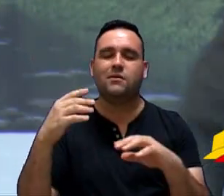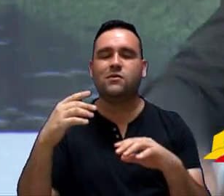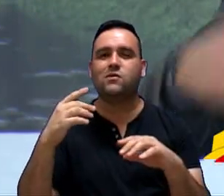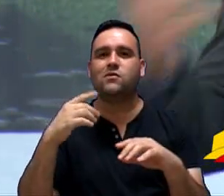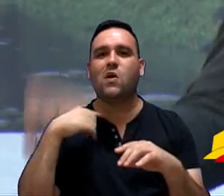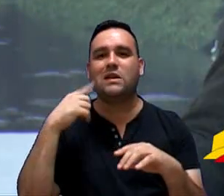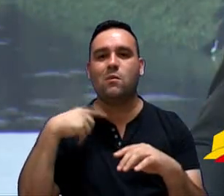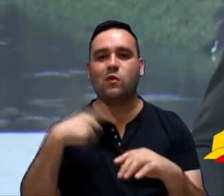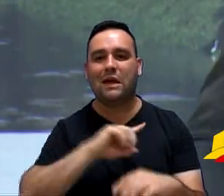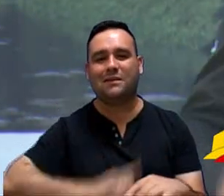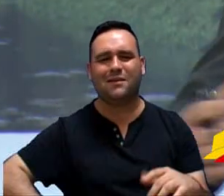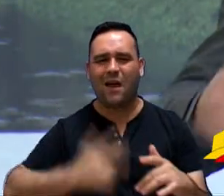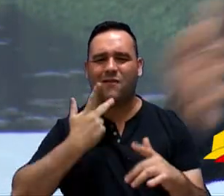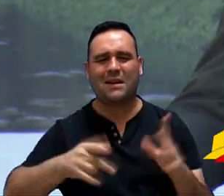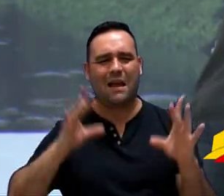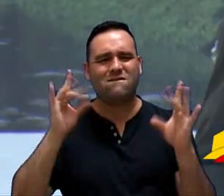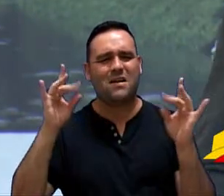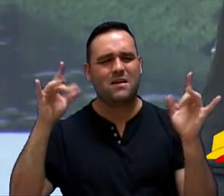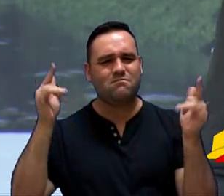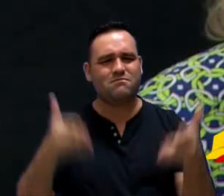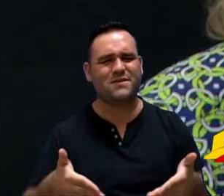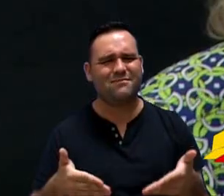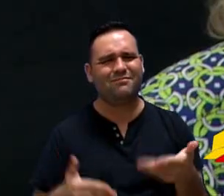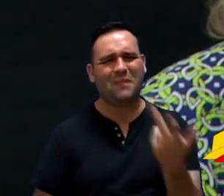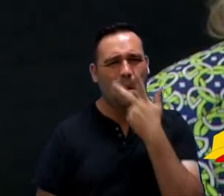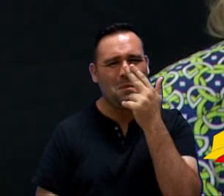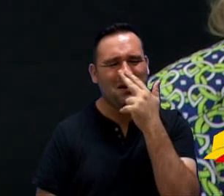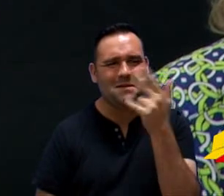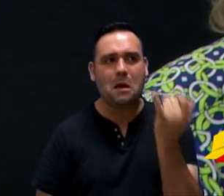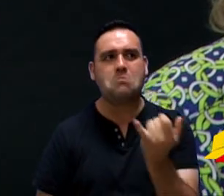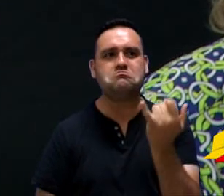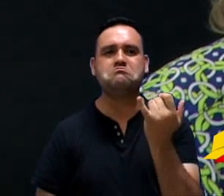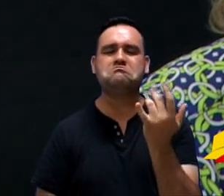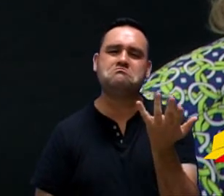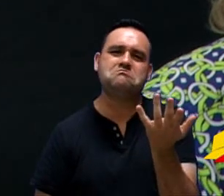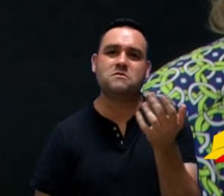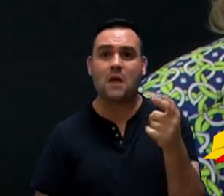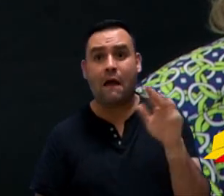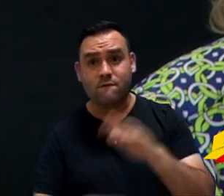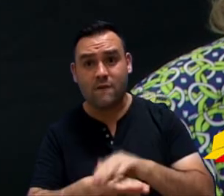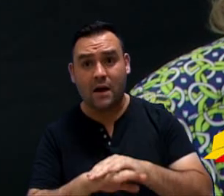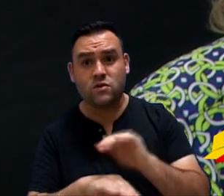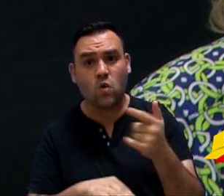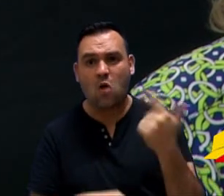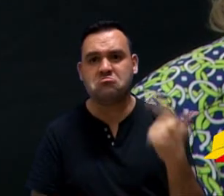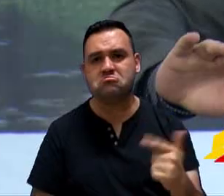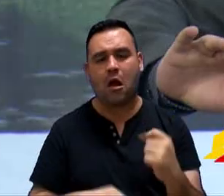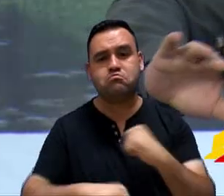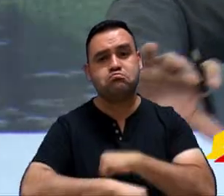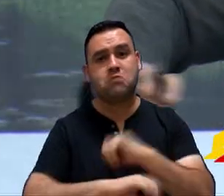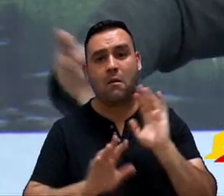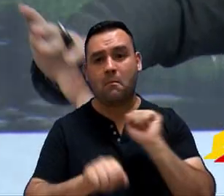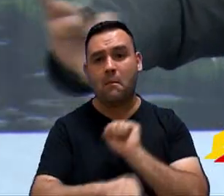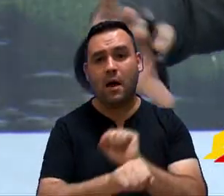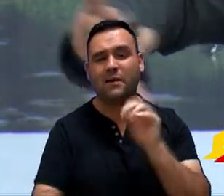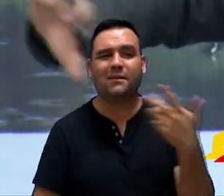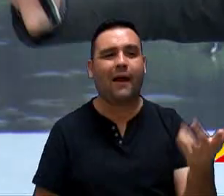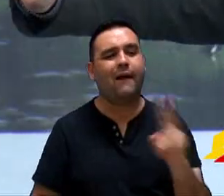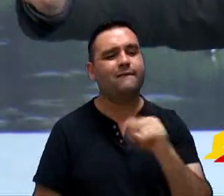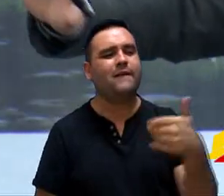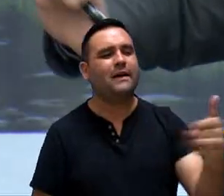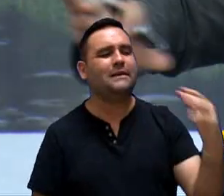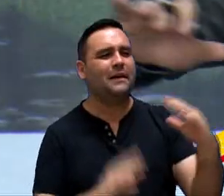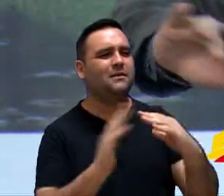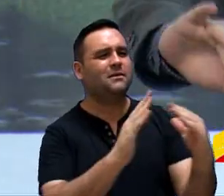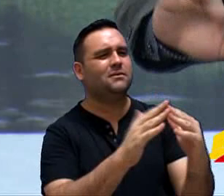se eu colocar um especialmente, não serve para muita coisa, não. Ou você faz, ou você não faz. Ah, vai fazer